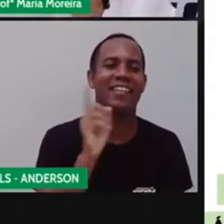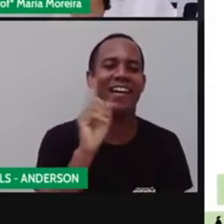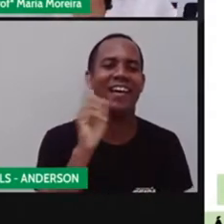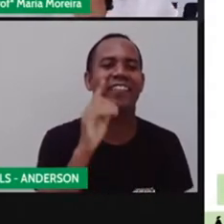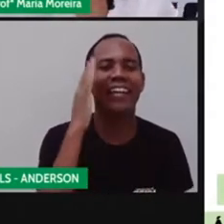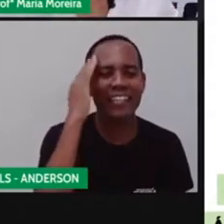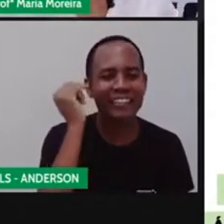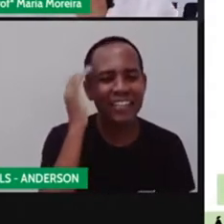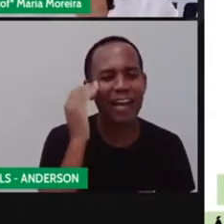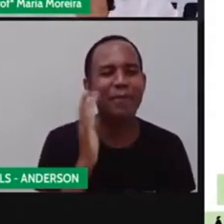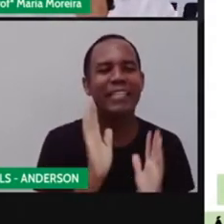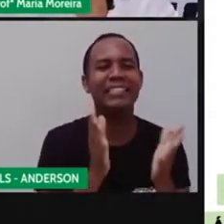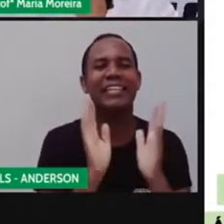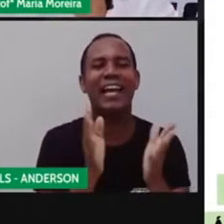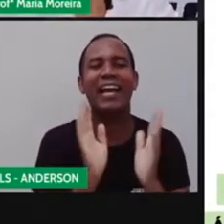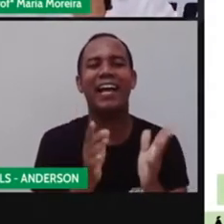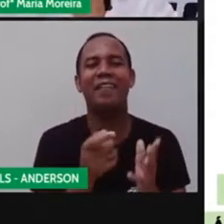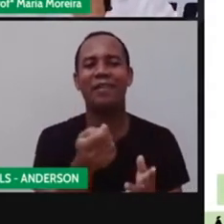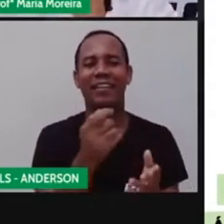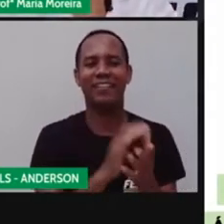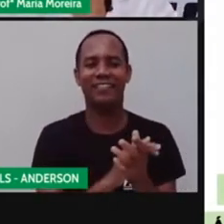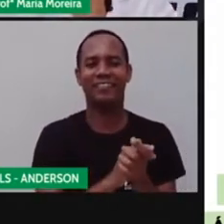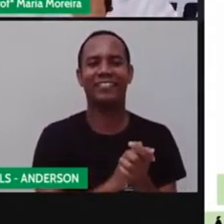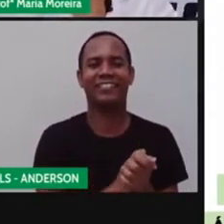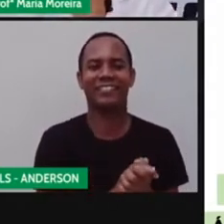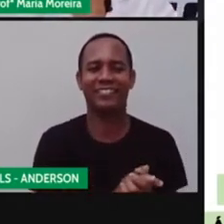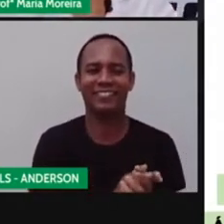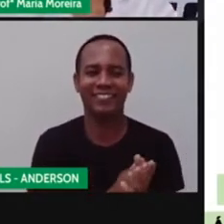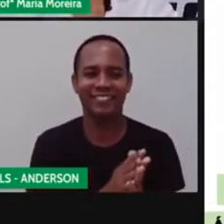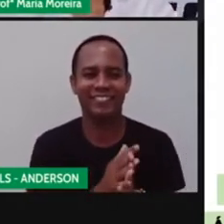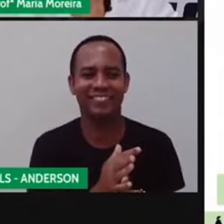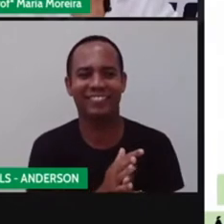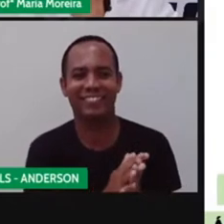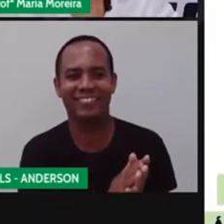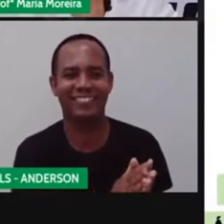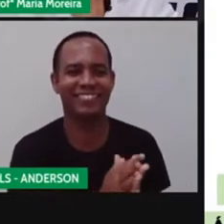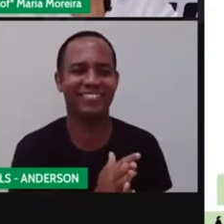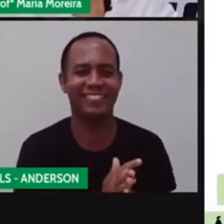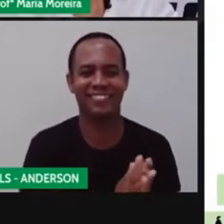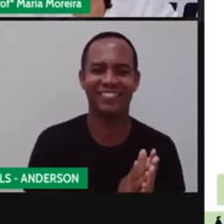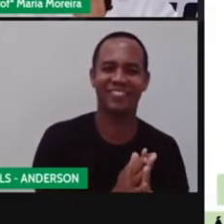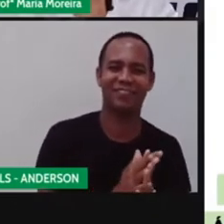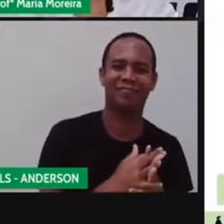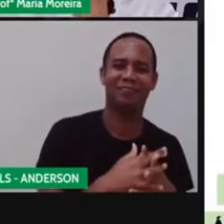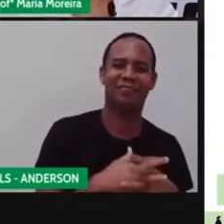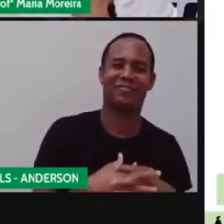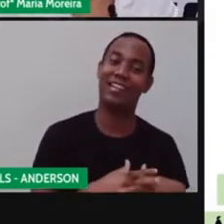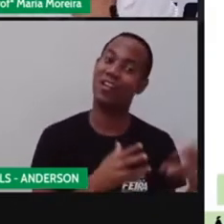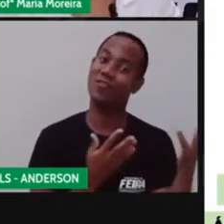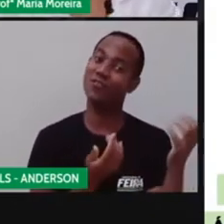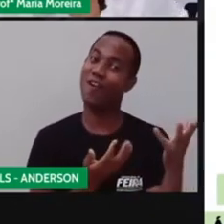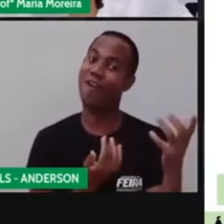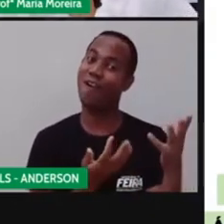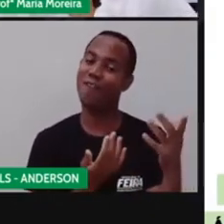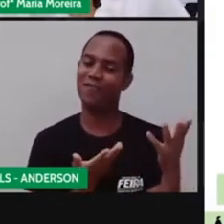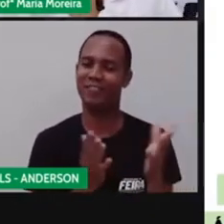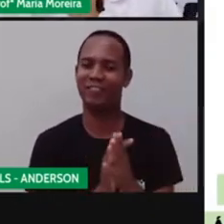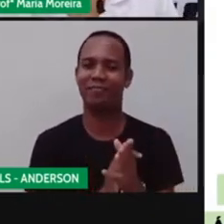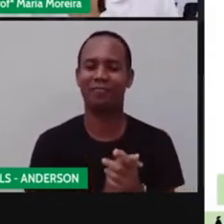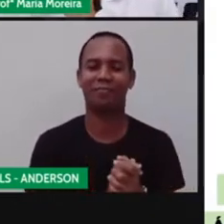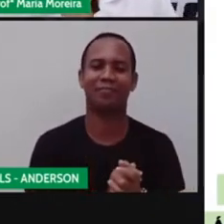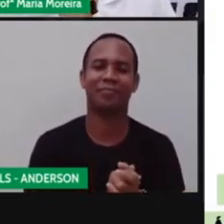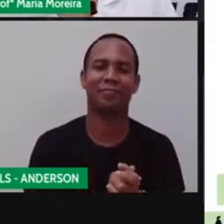me chamando de velha? Eu faço uma boneca, gente, pra ele. Ele tá me chamando de velha. Que absurdo, né? É um absurdo. Vamos lá.